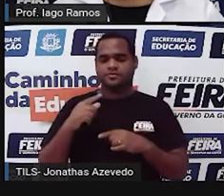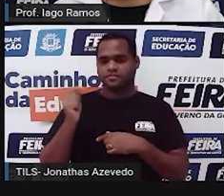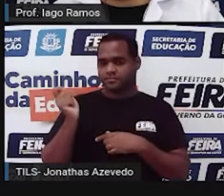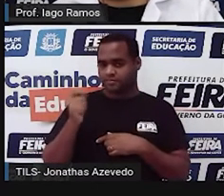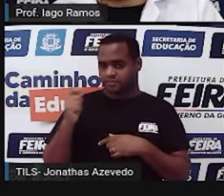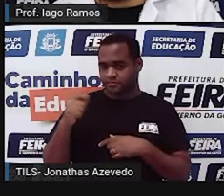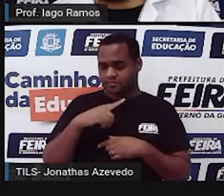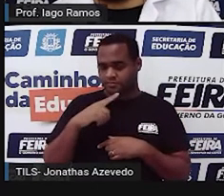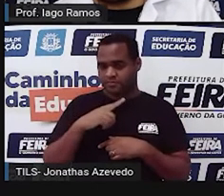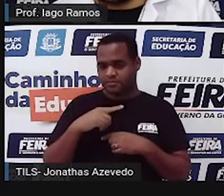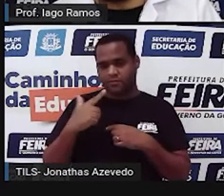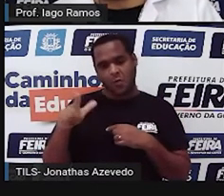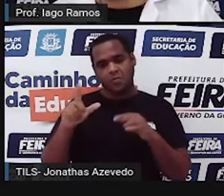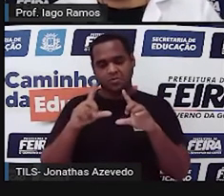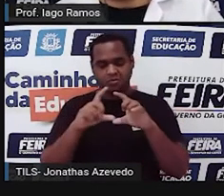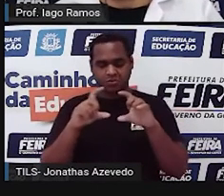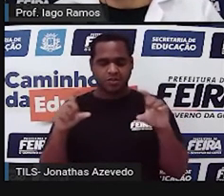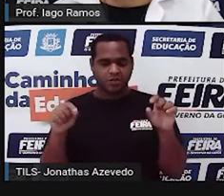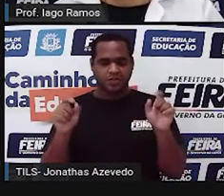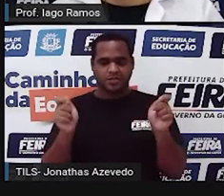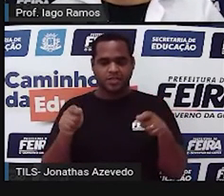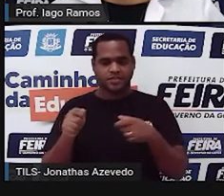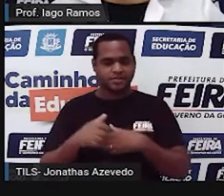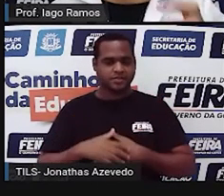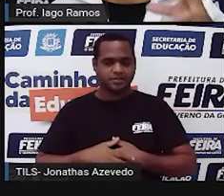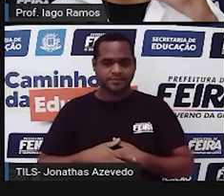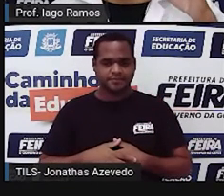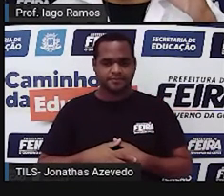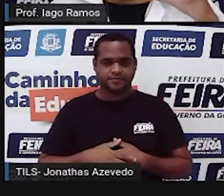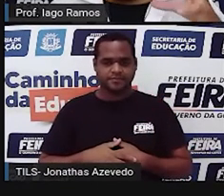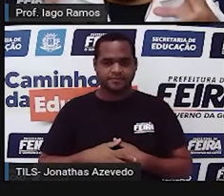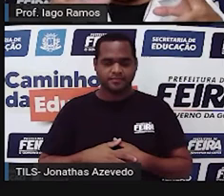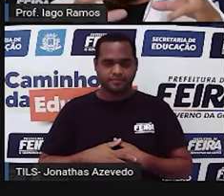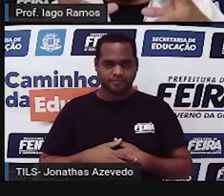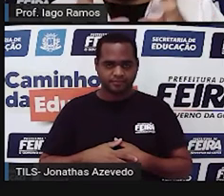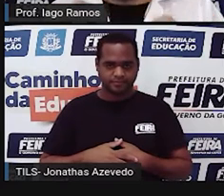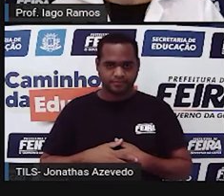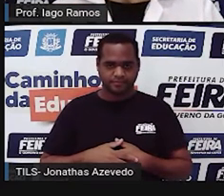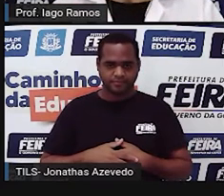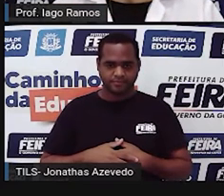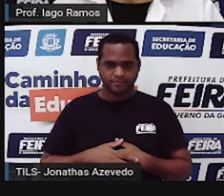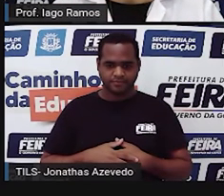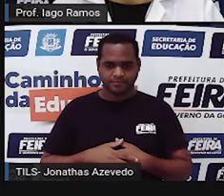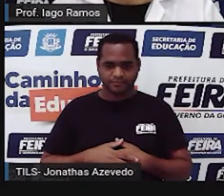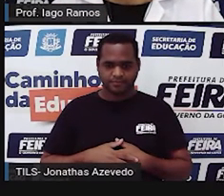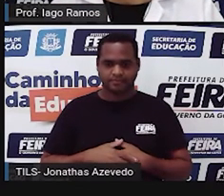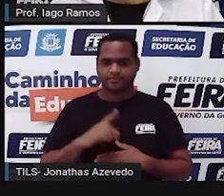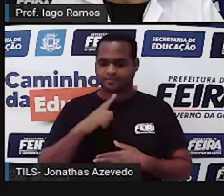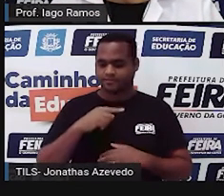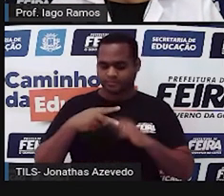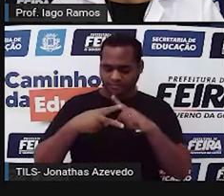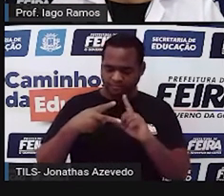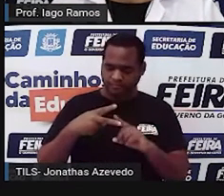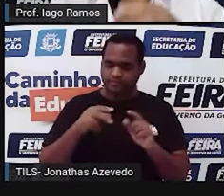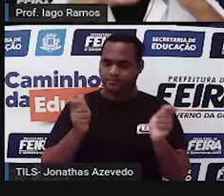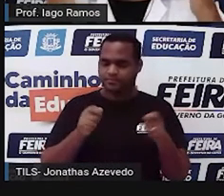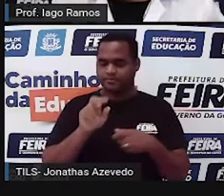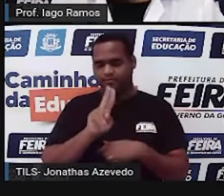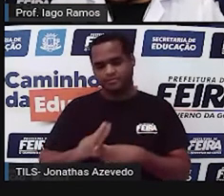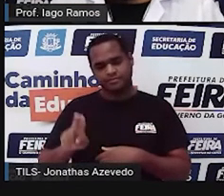pela largura, tá? A gente vai usar essas duas coisas e